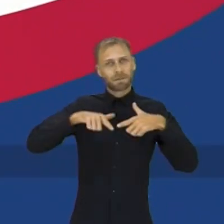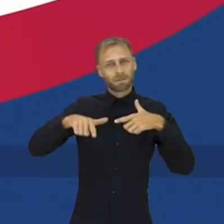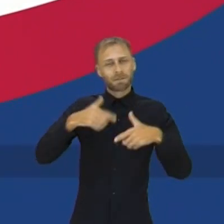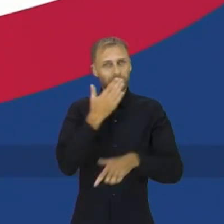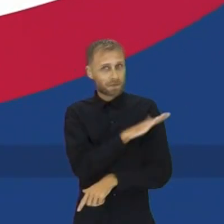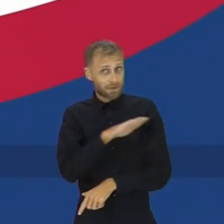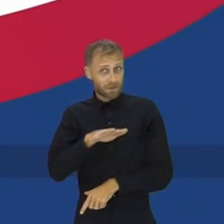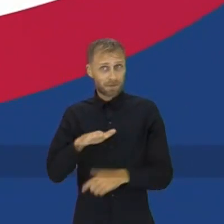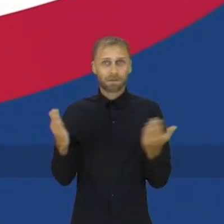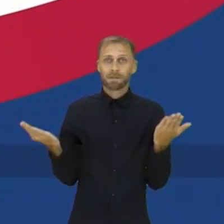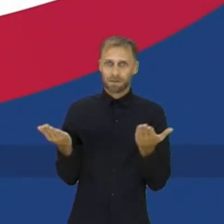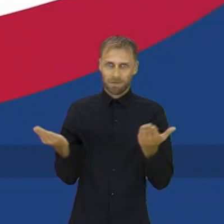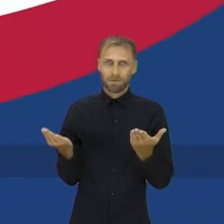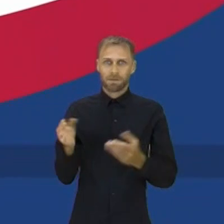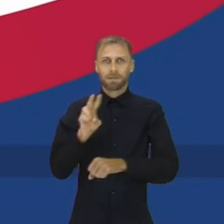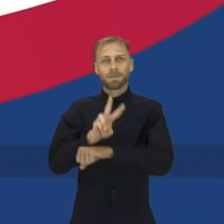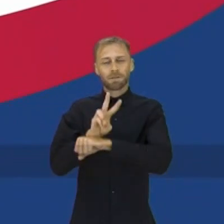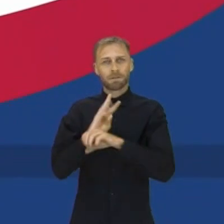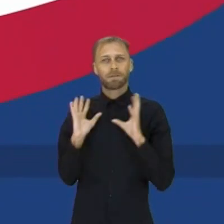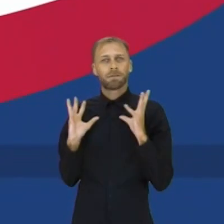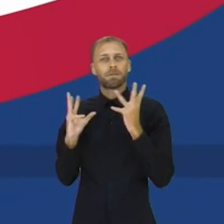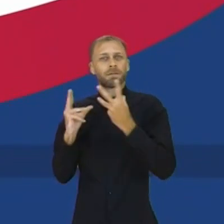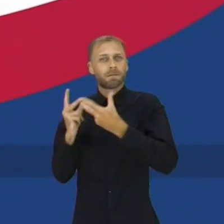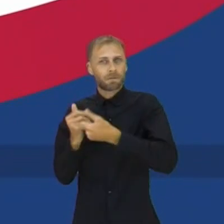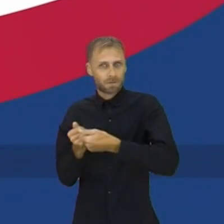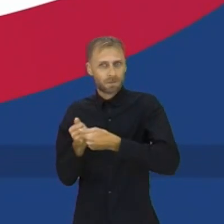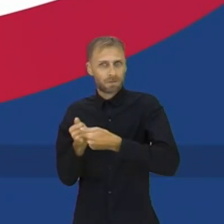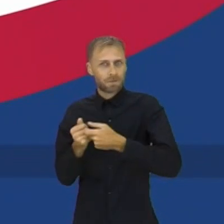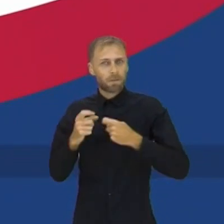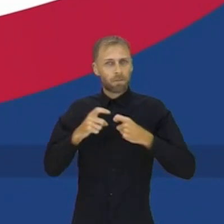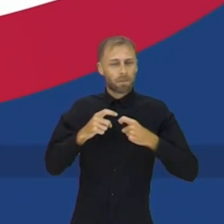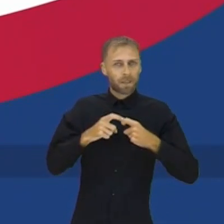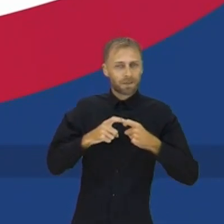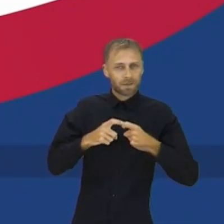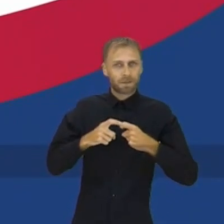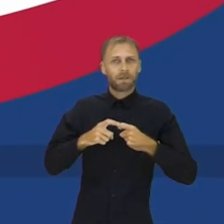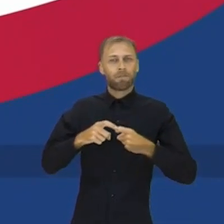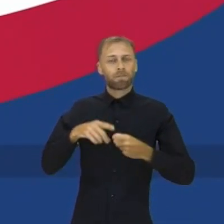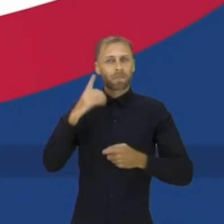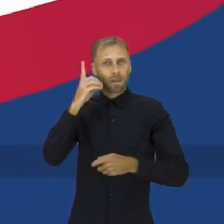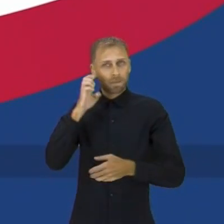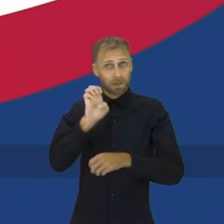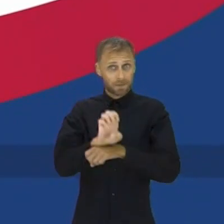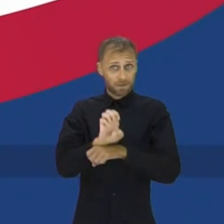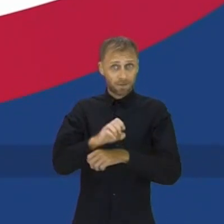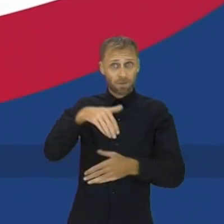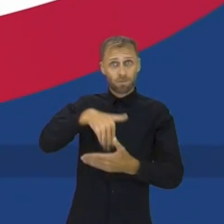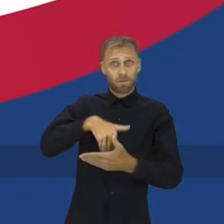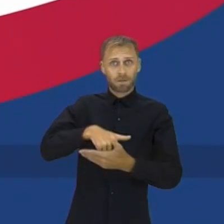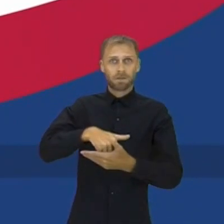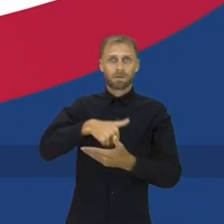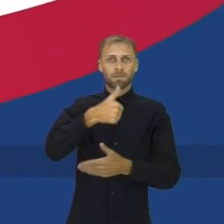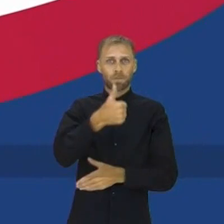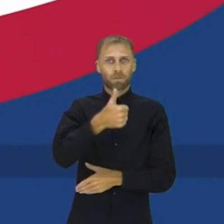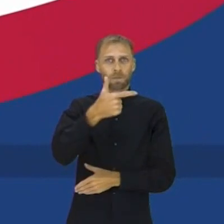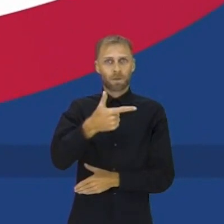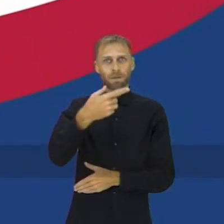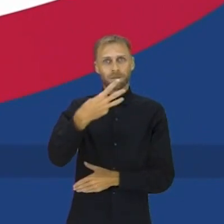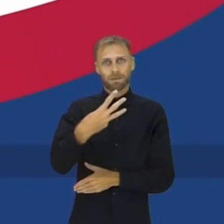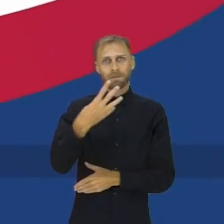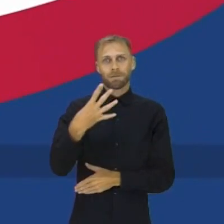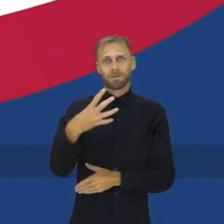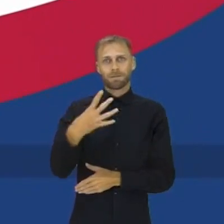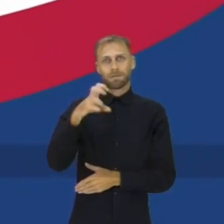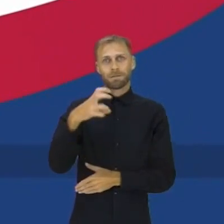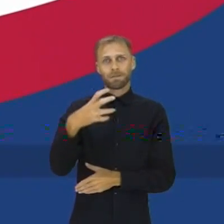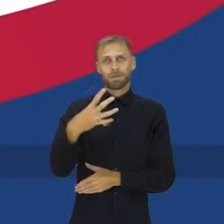a vida das crianças. Agora é hora de cuidar de todos. Sou a doutora Lúcia Caetano, sua deputada estadual. Vote 1,